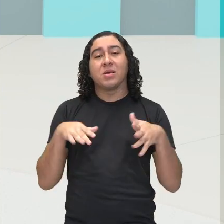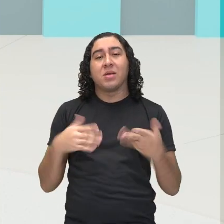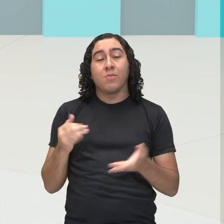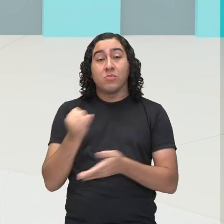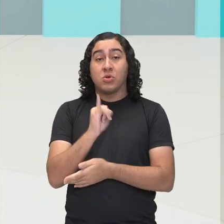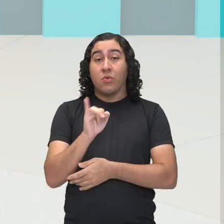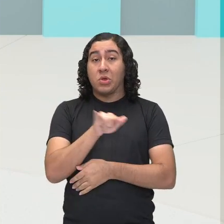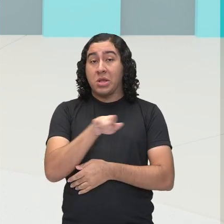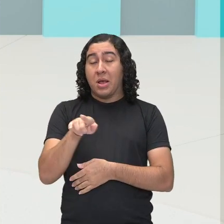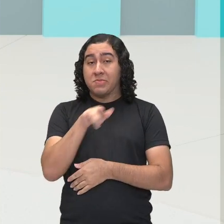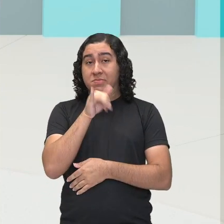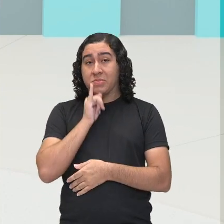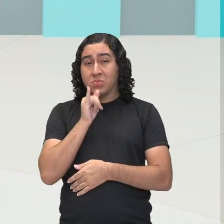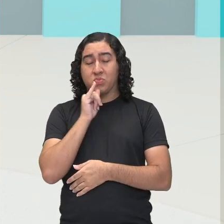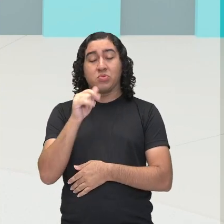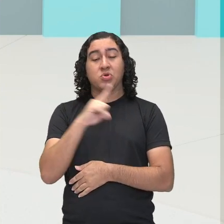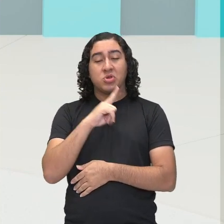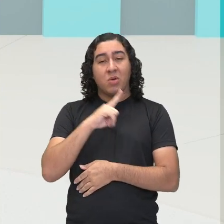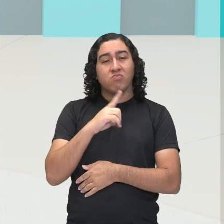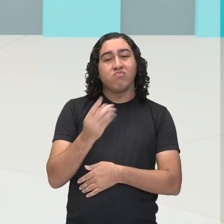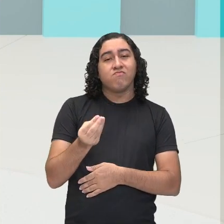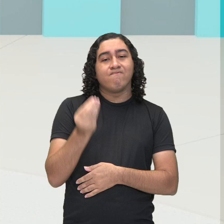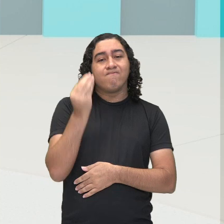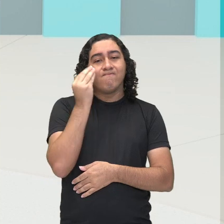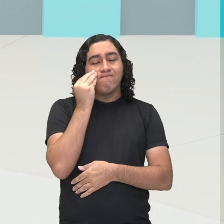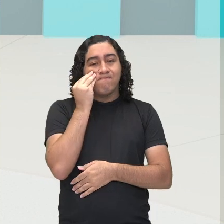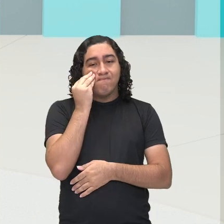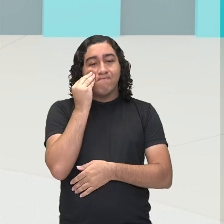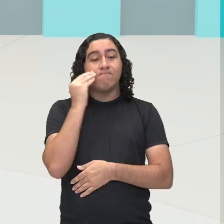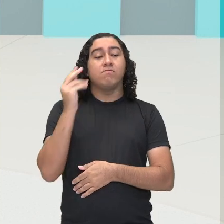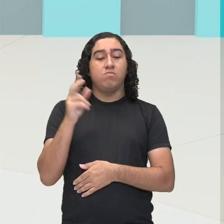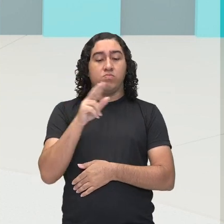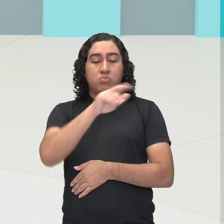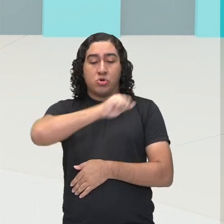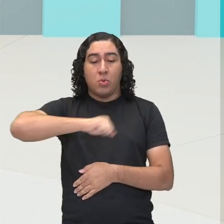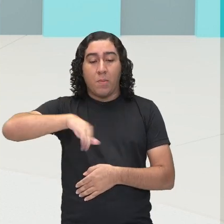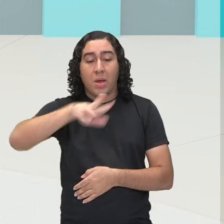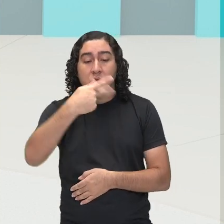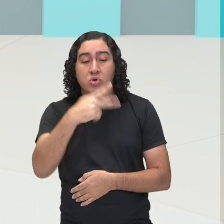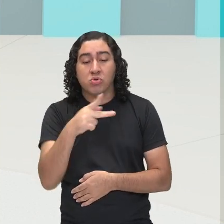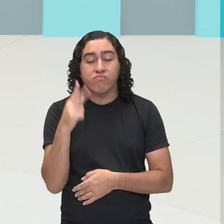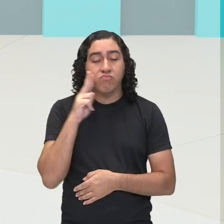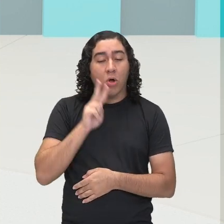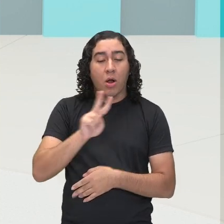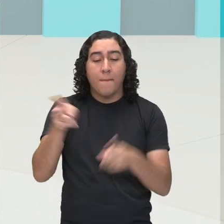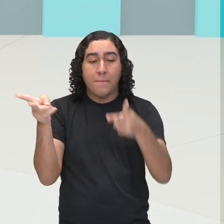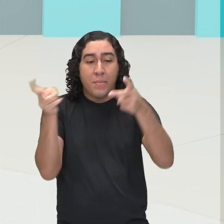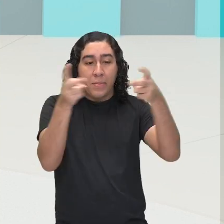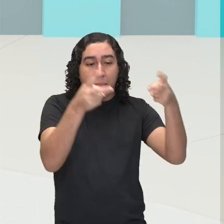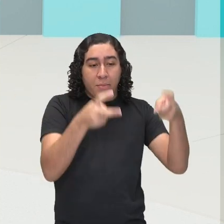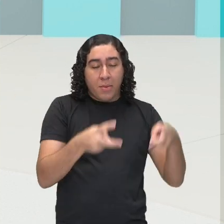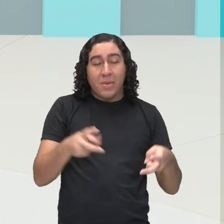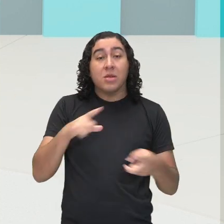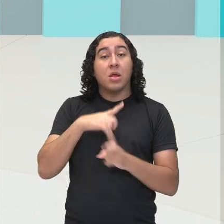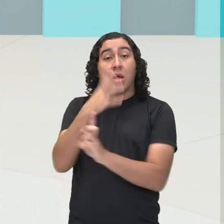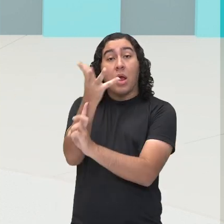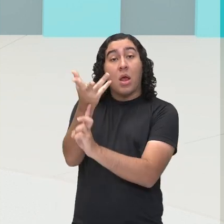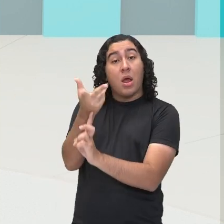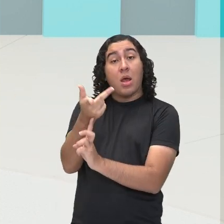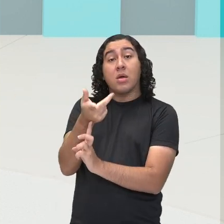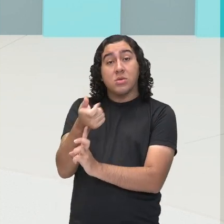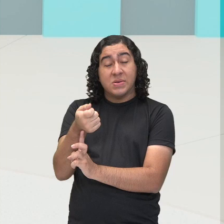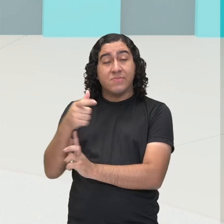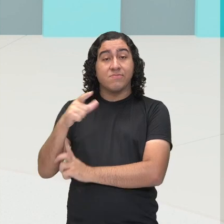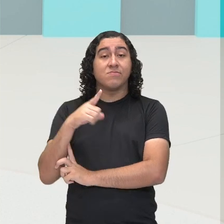olhar no seu entorno, você vai verificar que a arte faz parte do